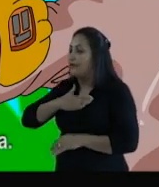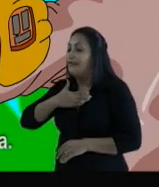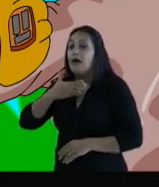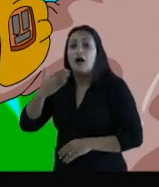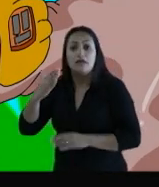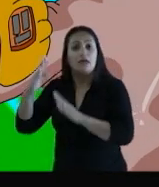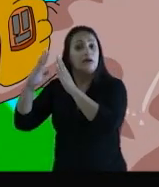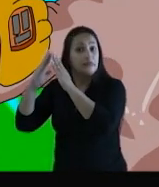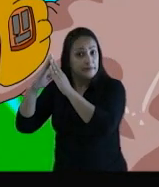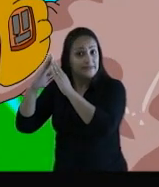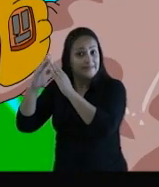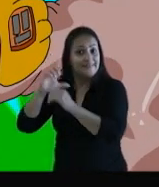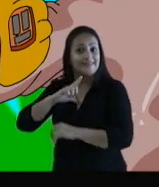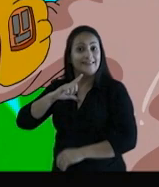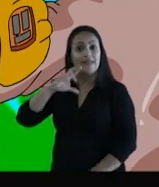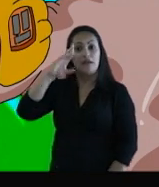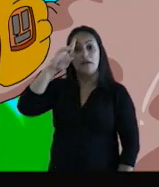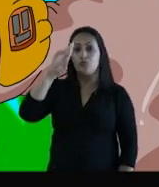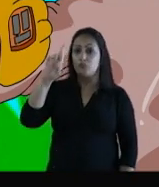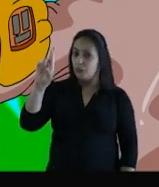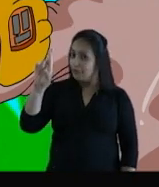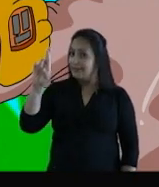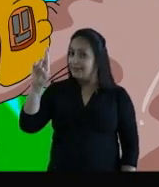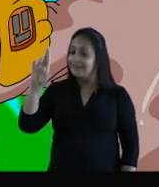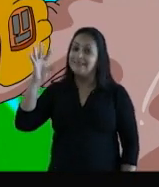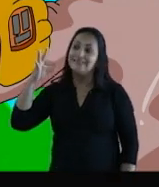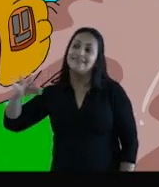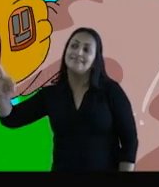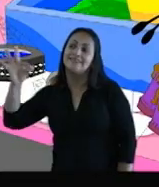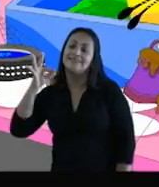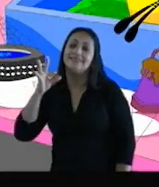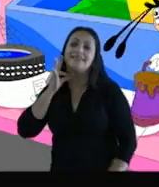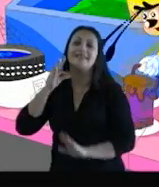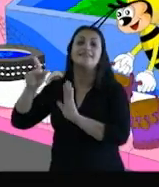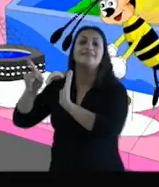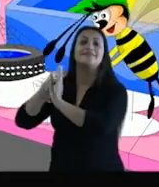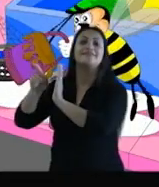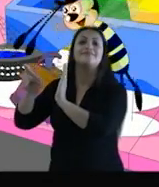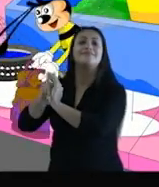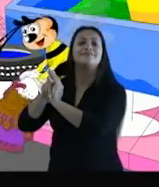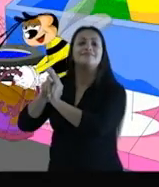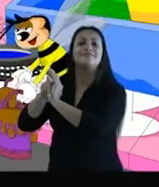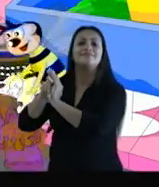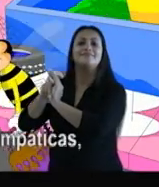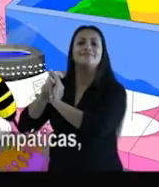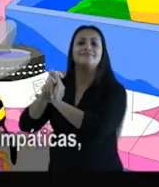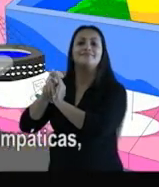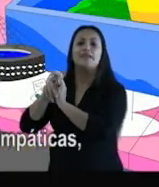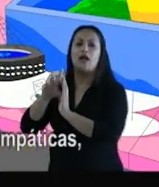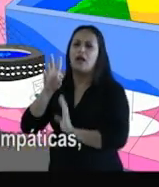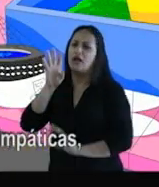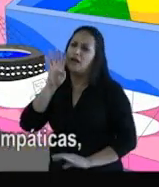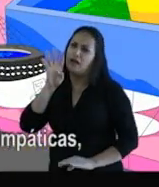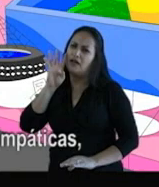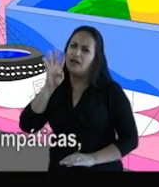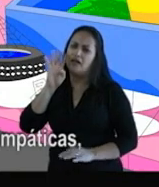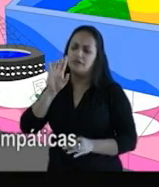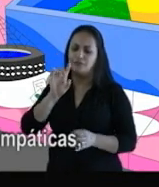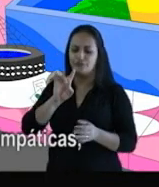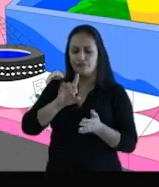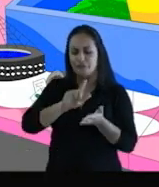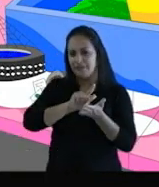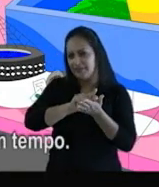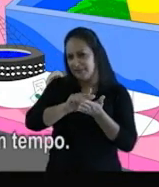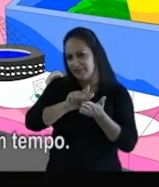surpresa. A casa, a casa tinha dono! Era das abelhas! Mas eram as abelhinhas muito